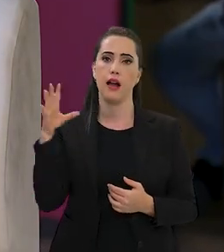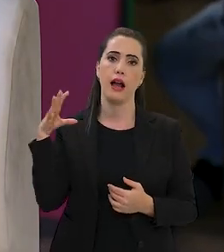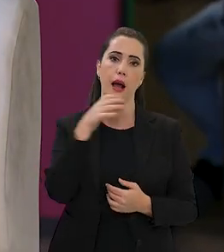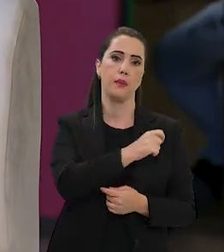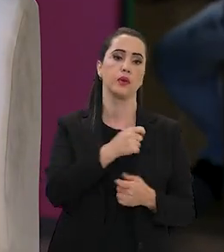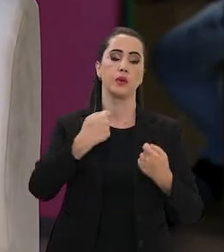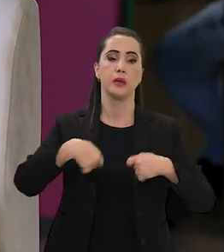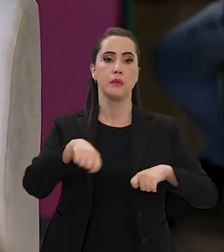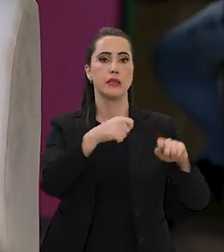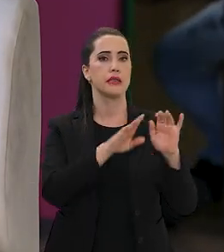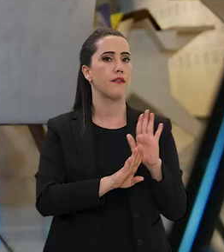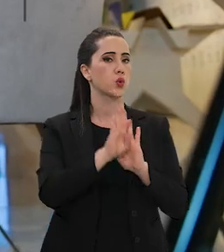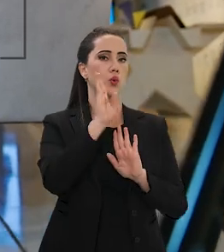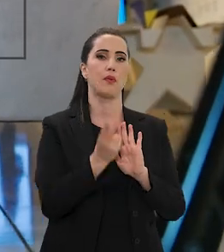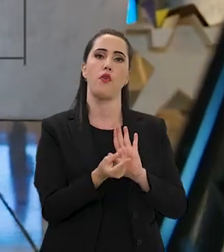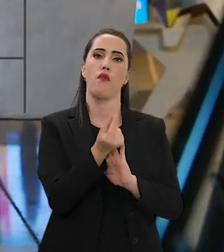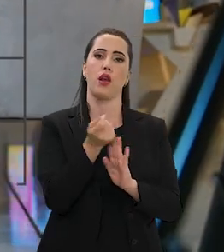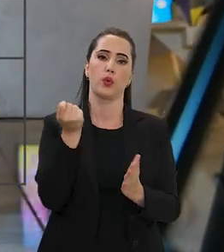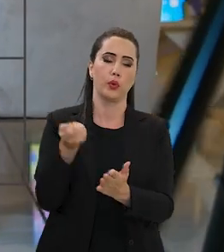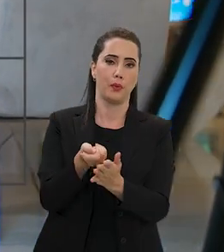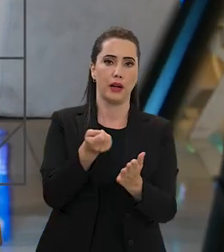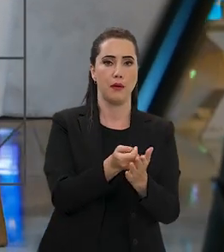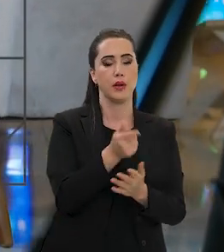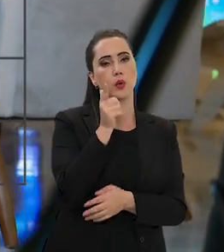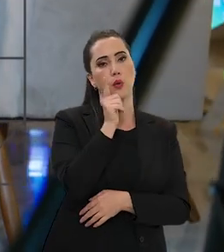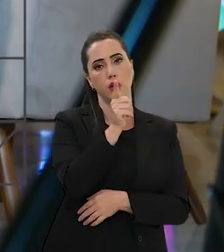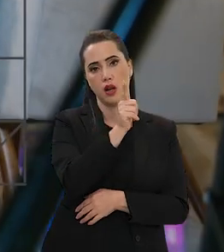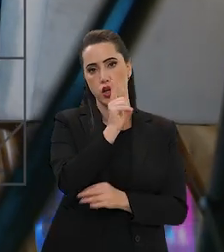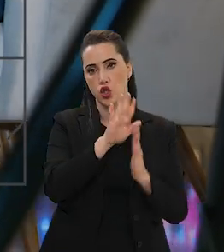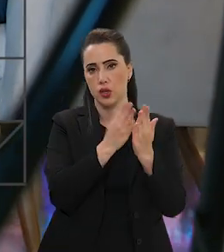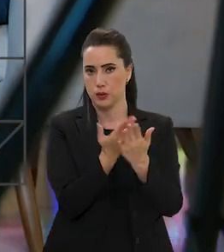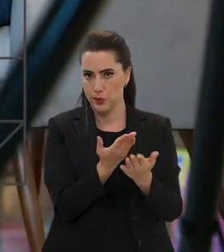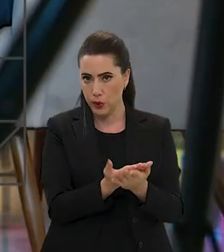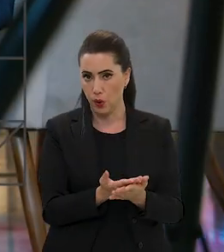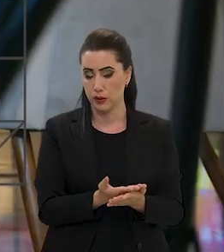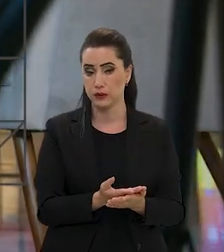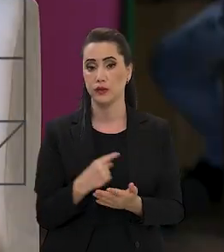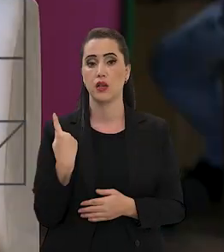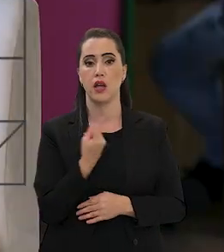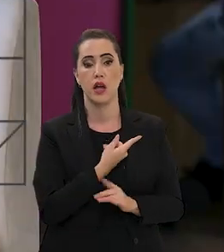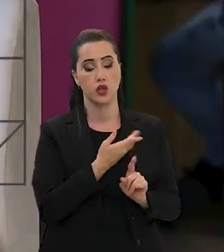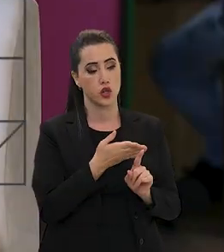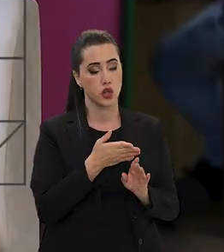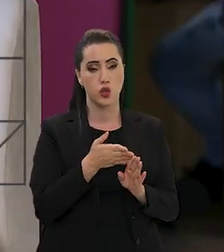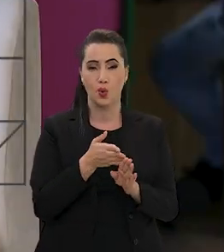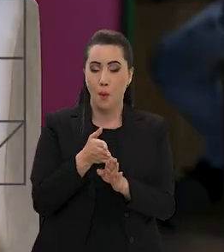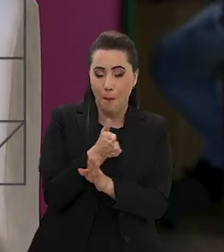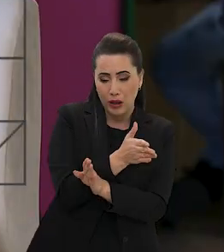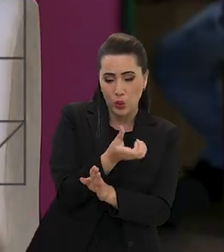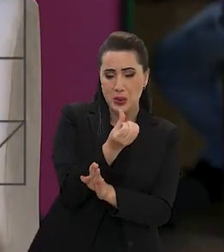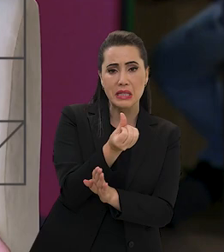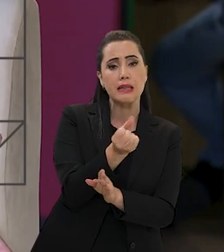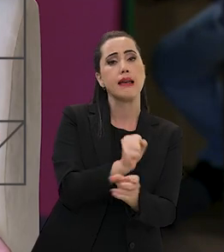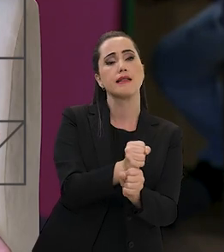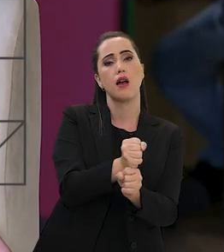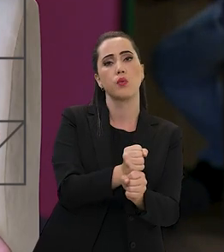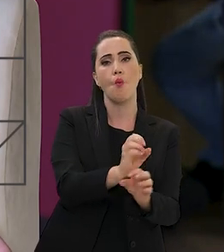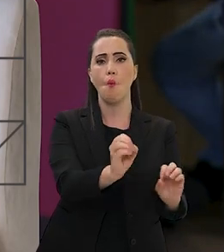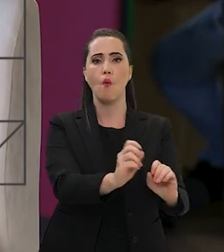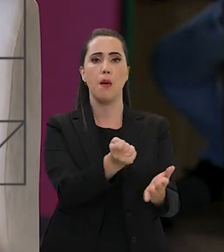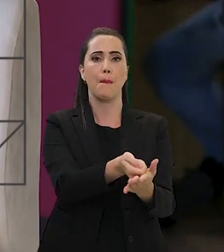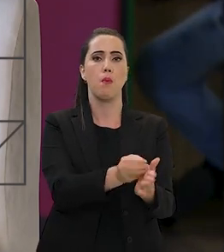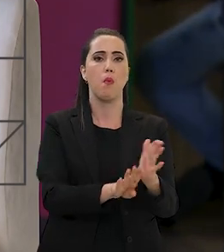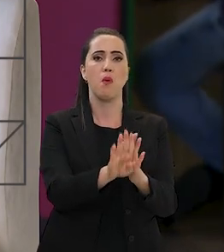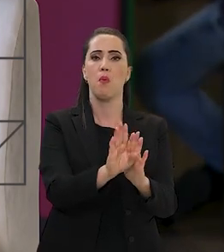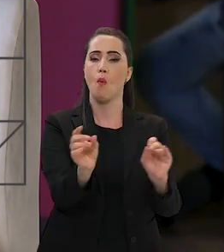de cara trazer essa ideia do aumento, do reajuste do PNAE. Olha, nós passamos seis anos sem o aumento,